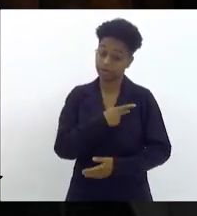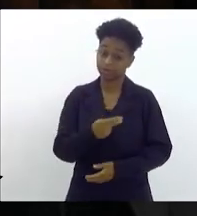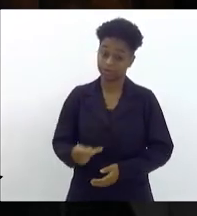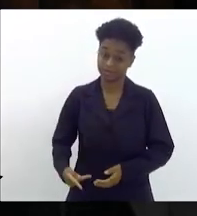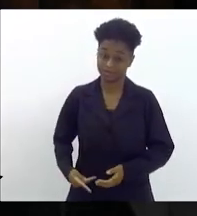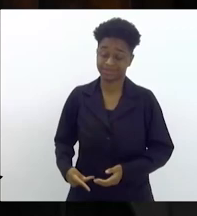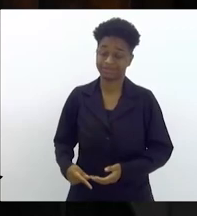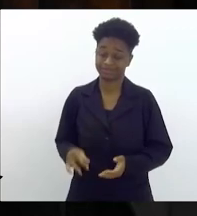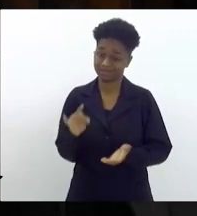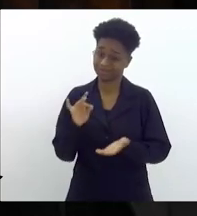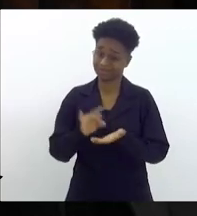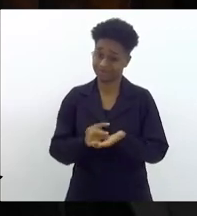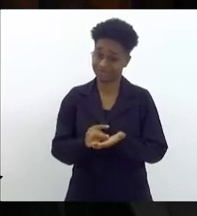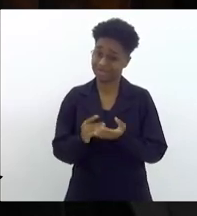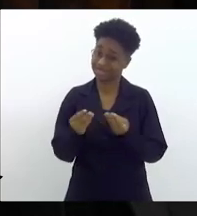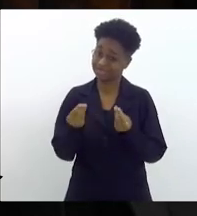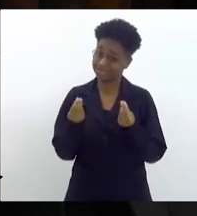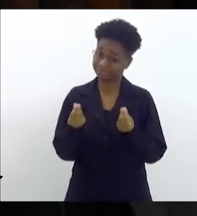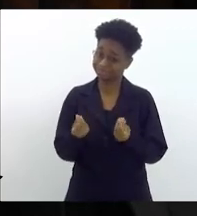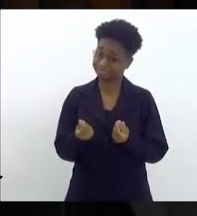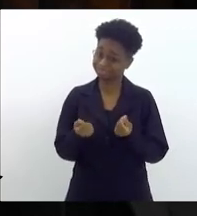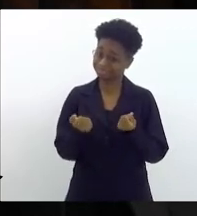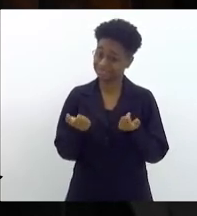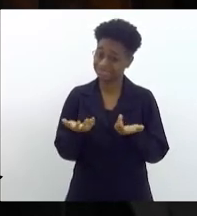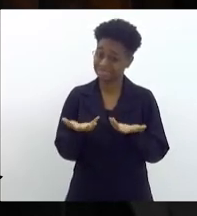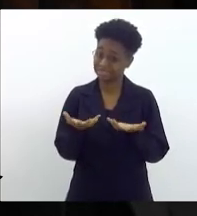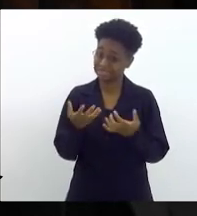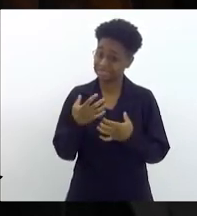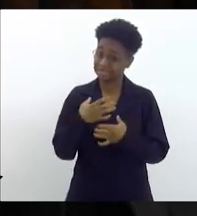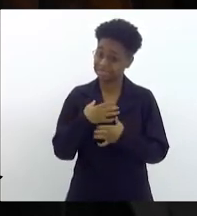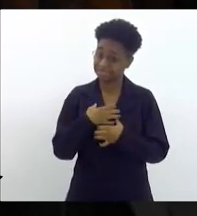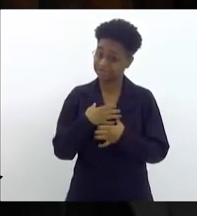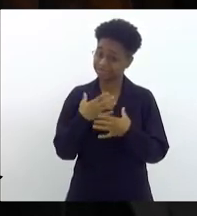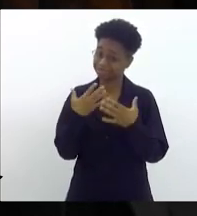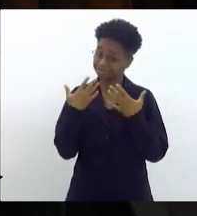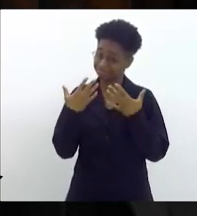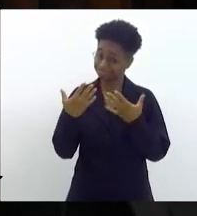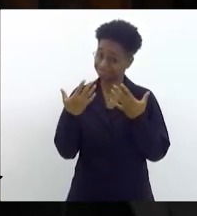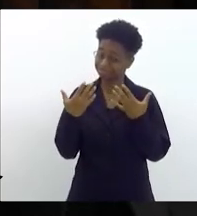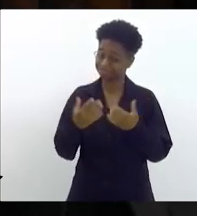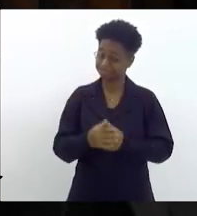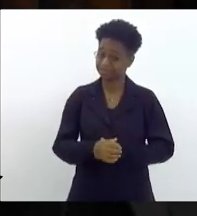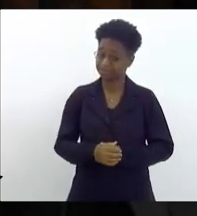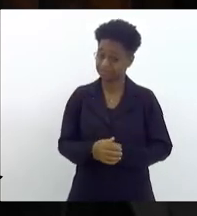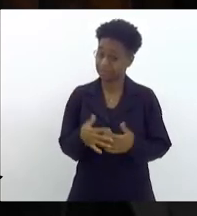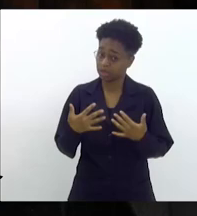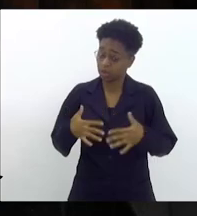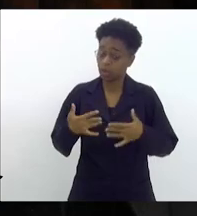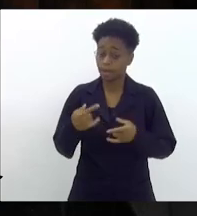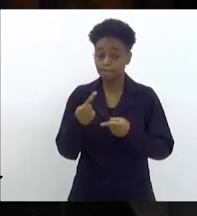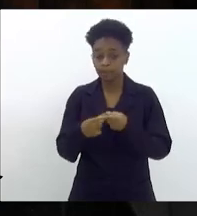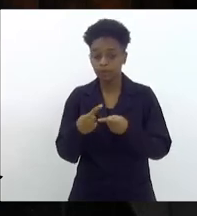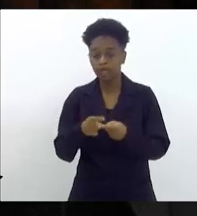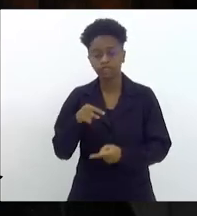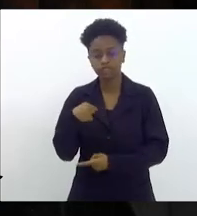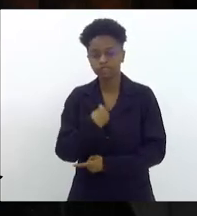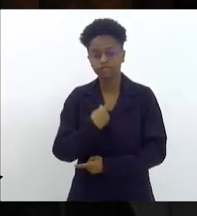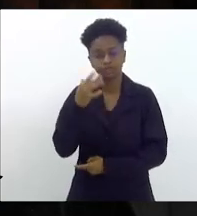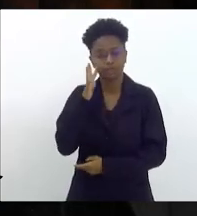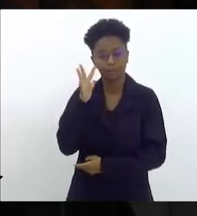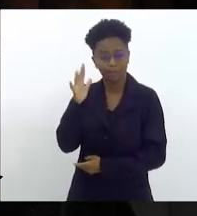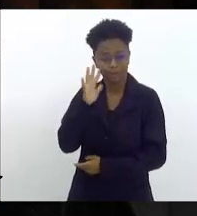para gerar perplexidade. Porque, quando a gente imagina